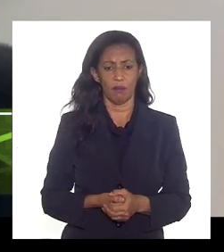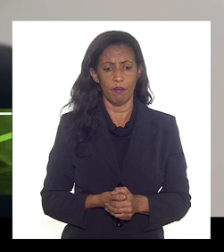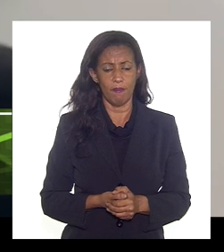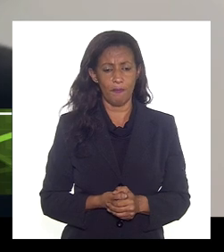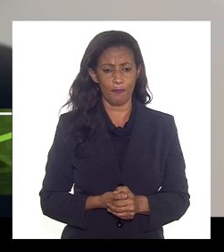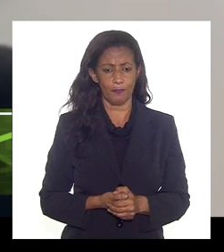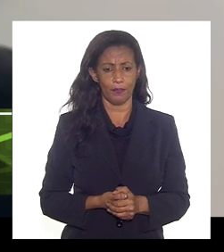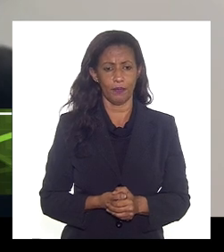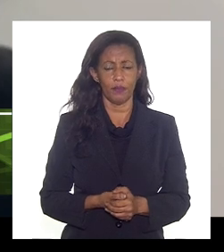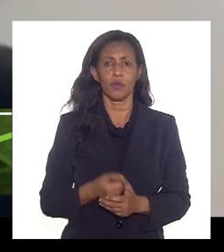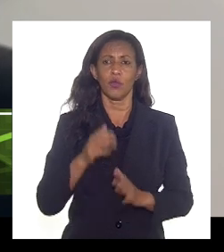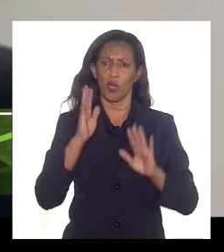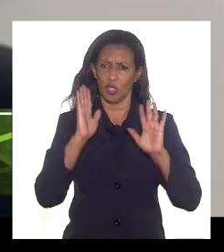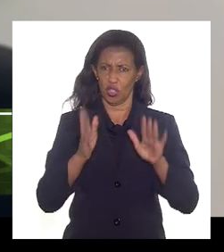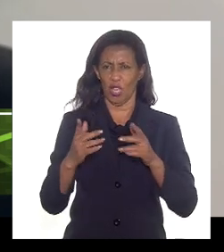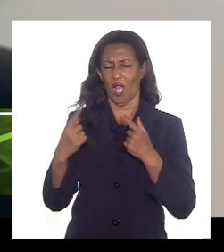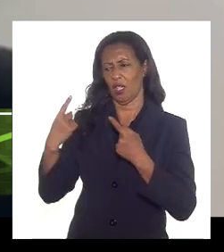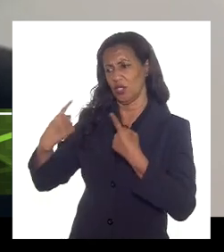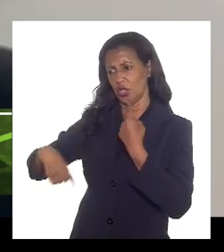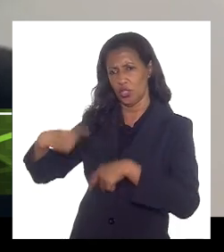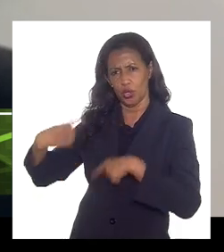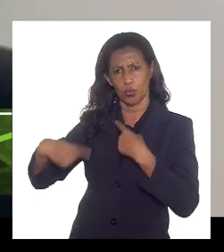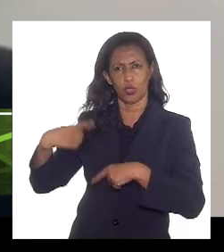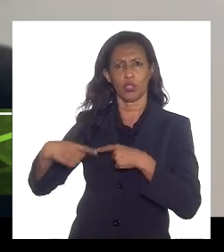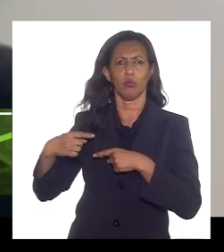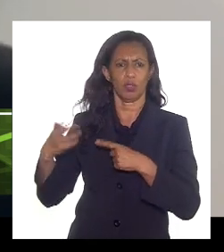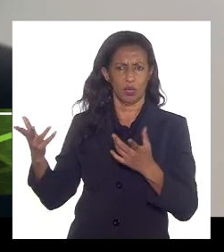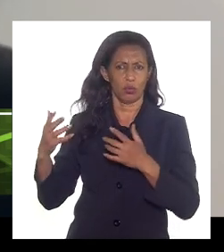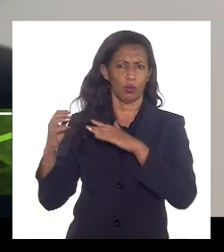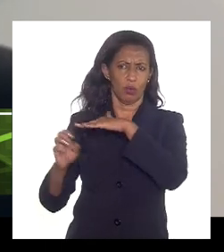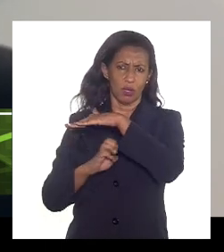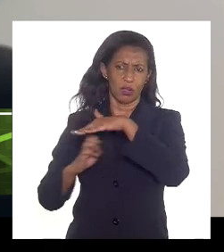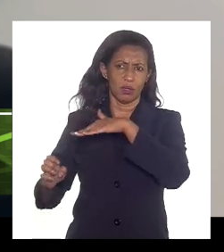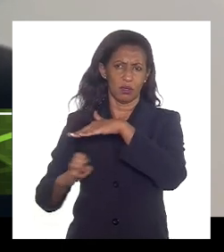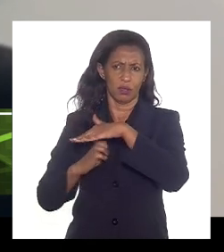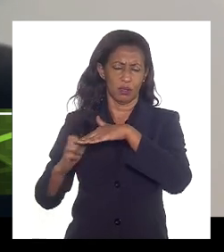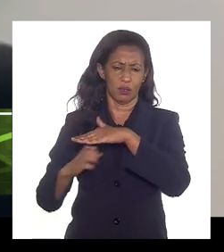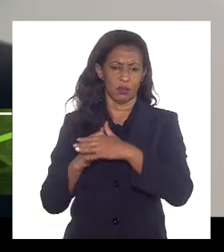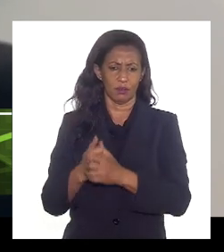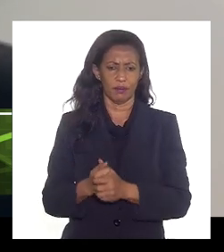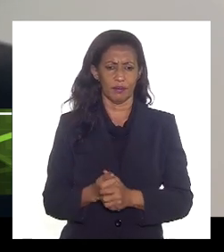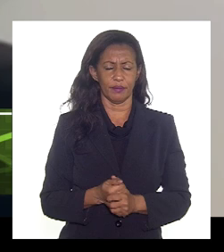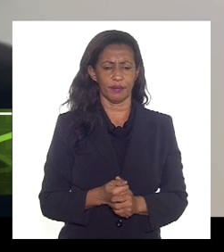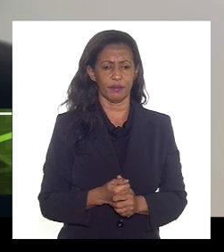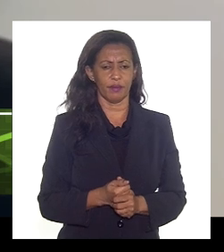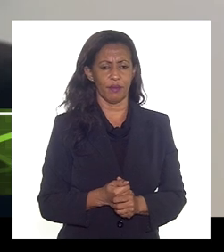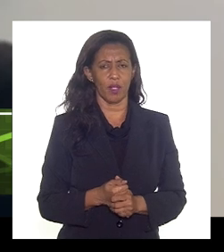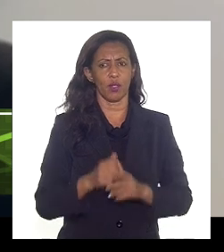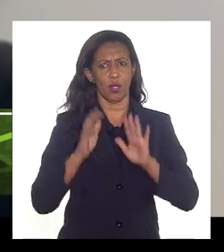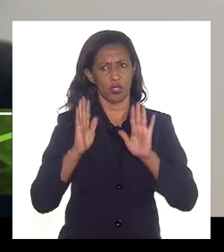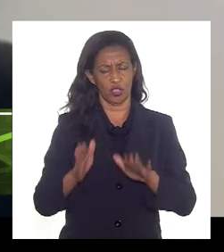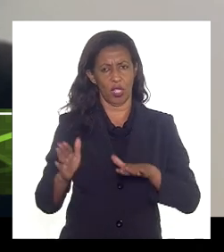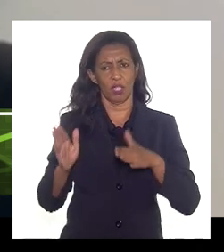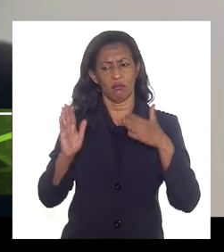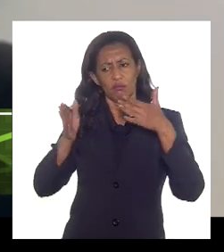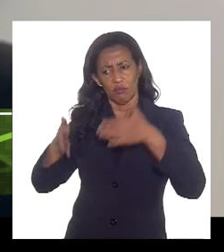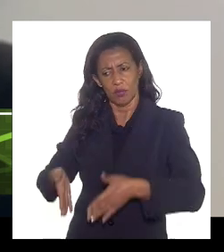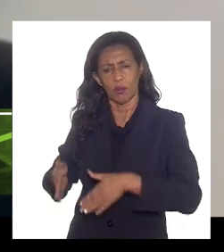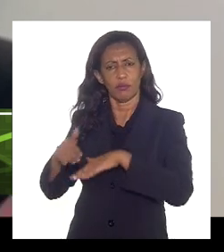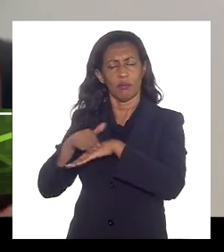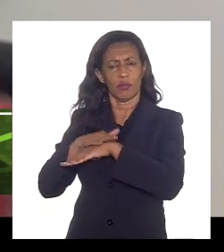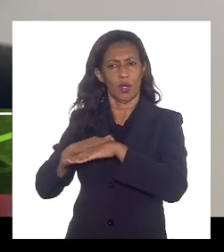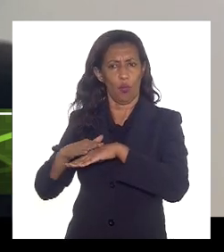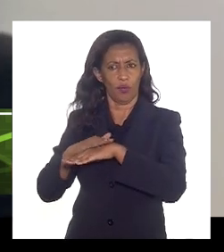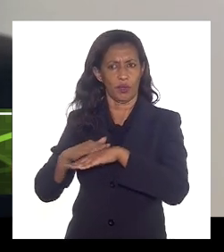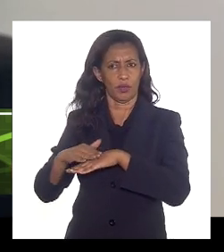nós chegamos a comentar e discutir com as distribuidoras justamente depois de ouvi-las nós chegamos a essa fórmula